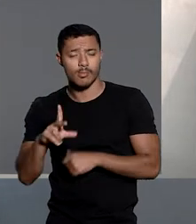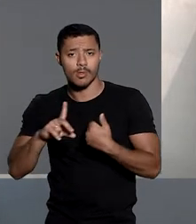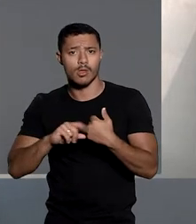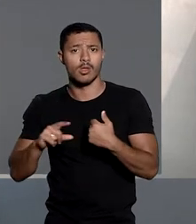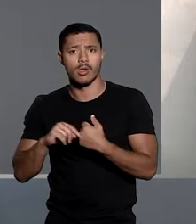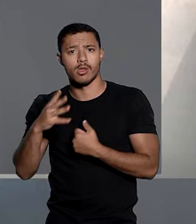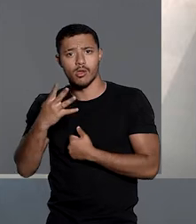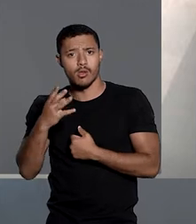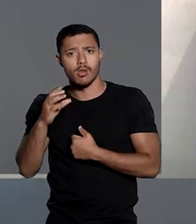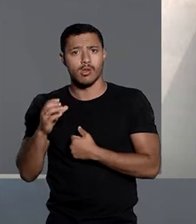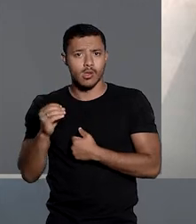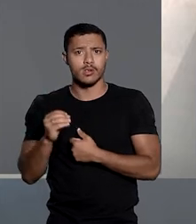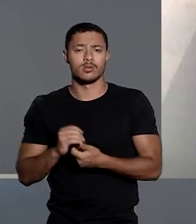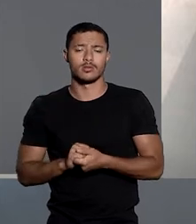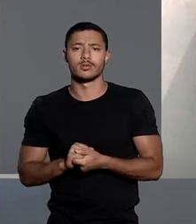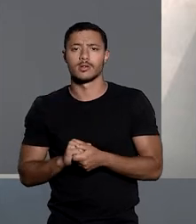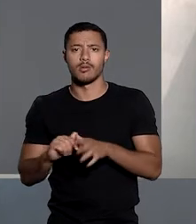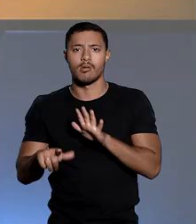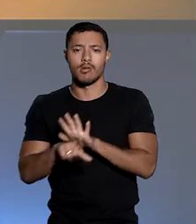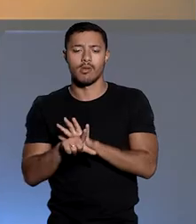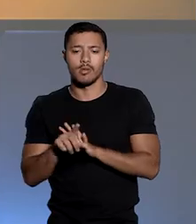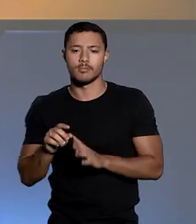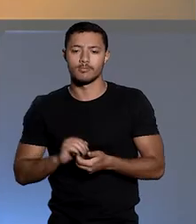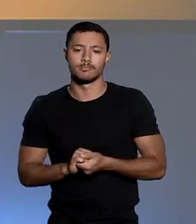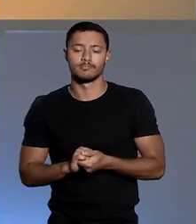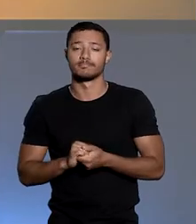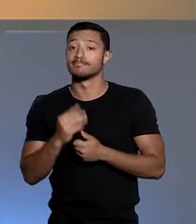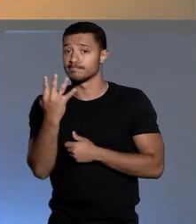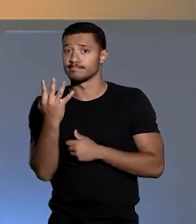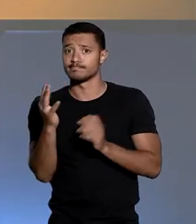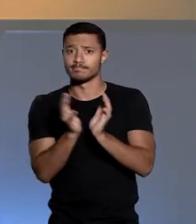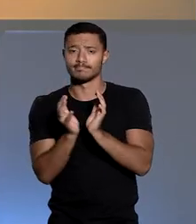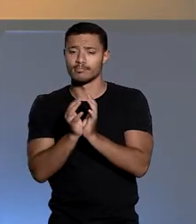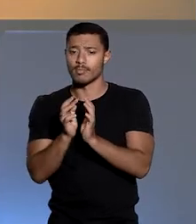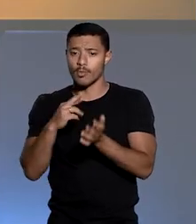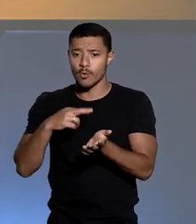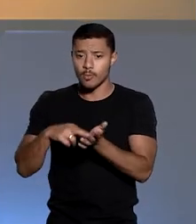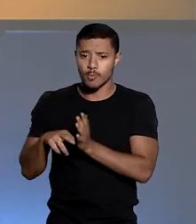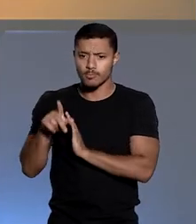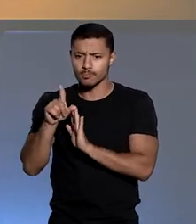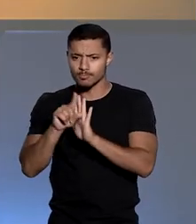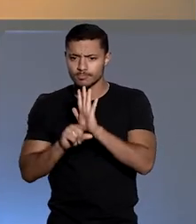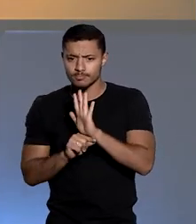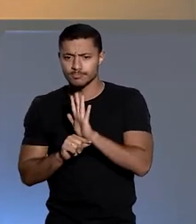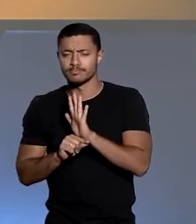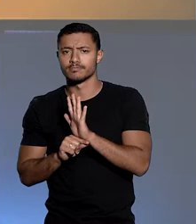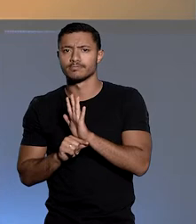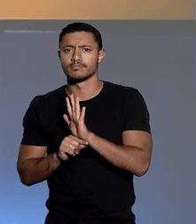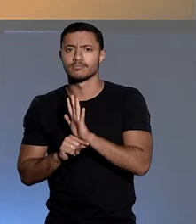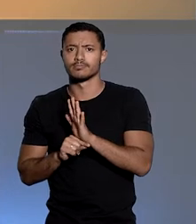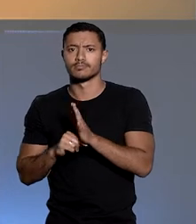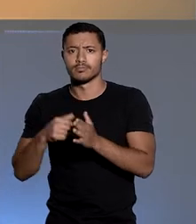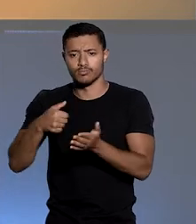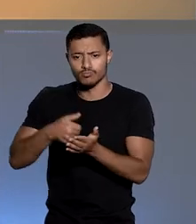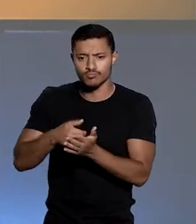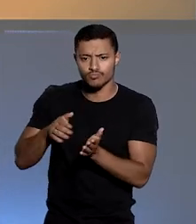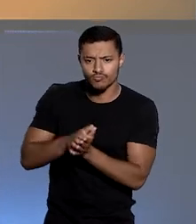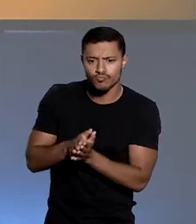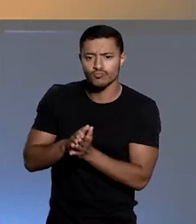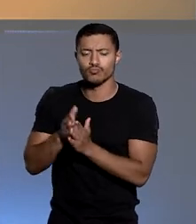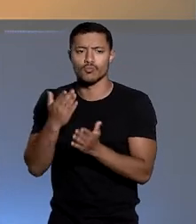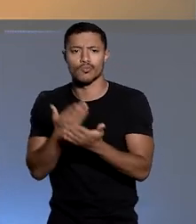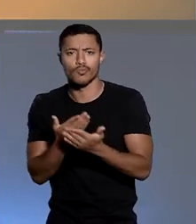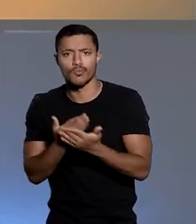artigo 40 da própria Lei Especial. A quarta turma negou redução proporcional de mensalidades escolares